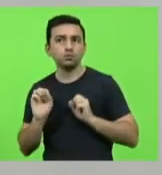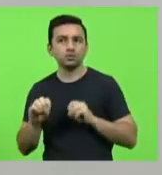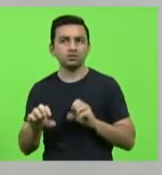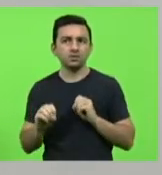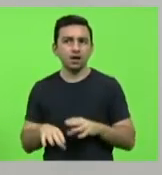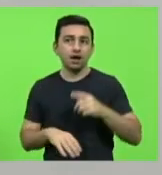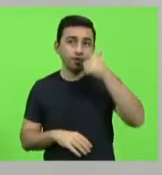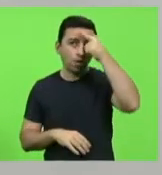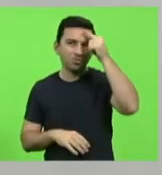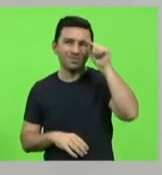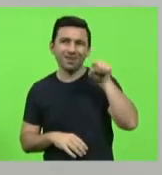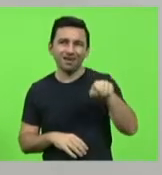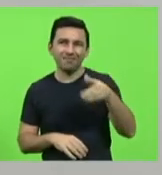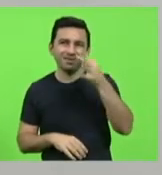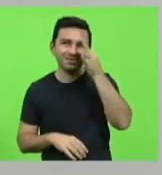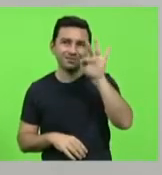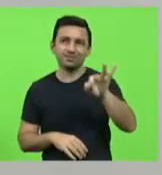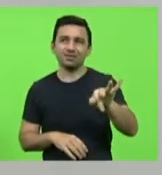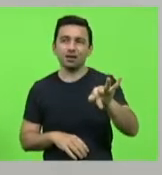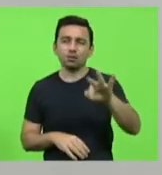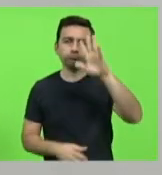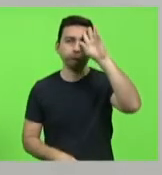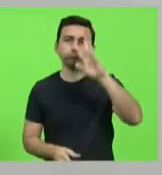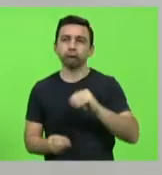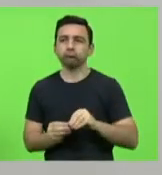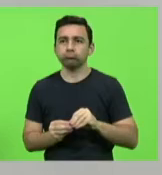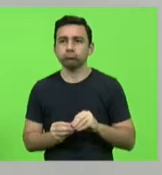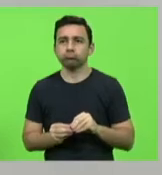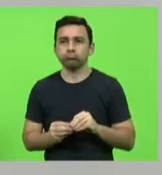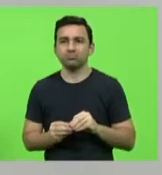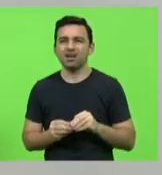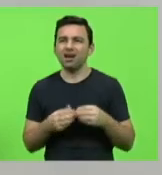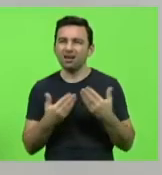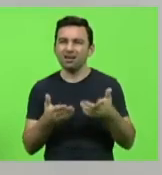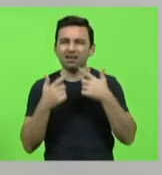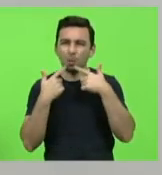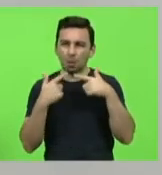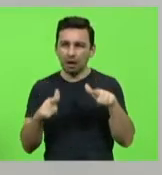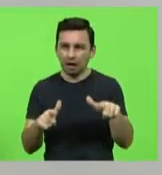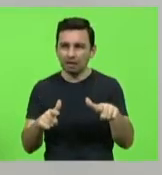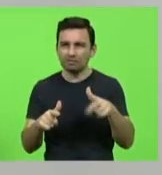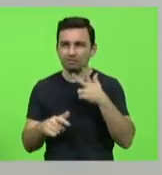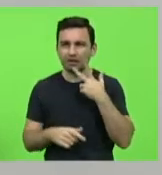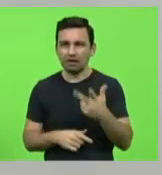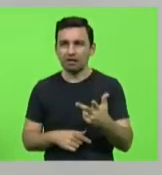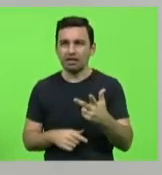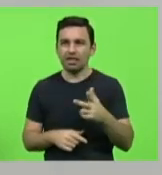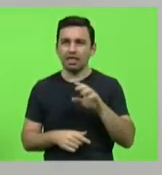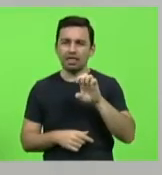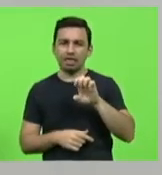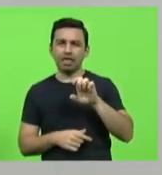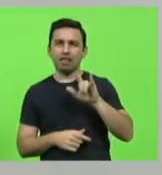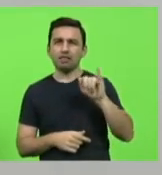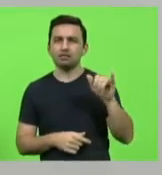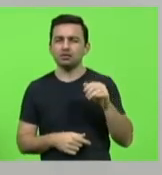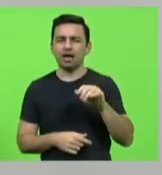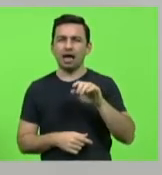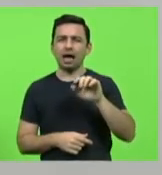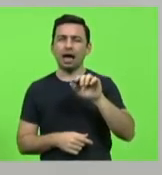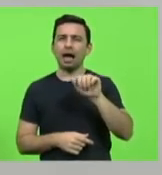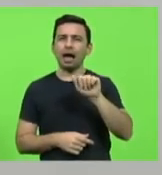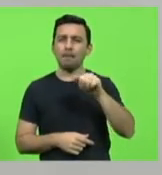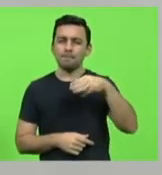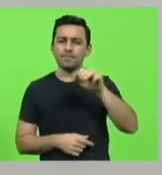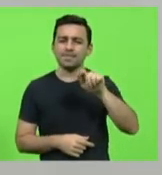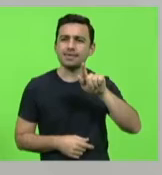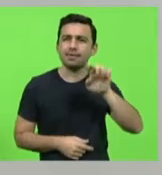francesa concluiu que esse tipo de linguagem, eles, ilis, amig, isso daí não